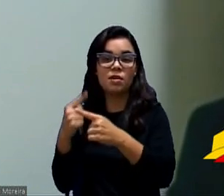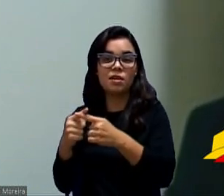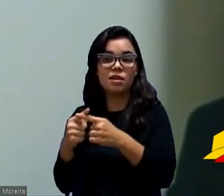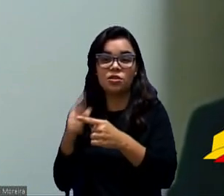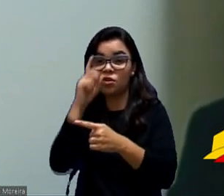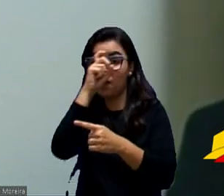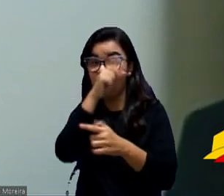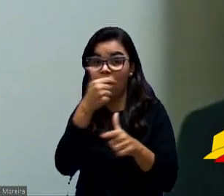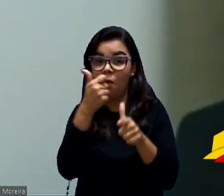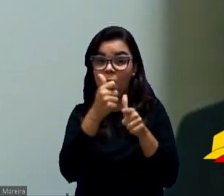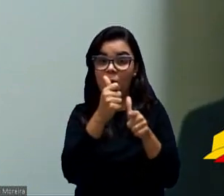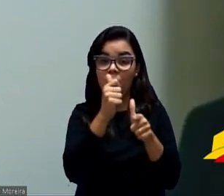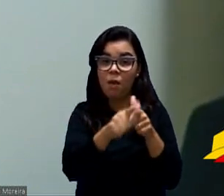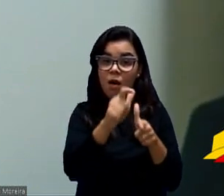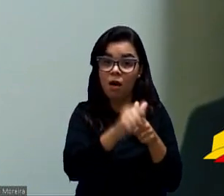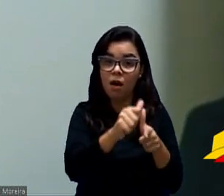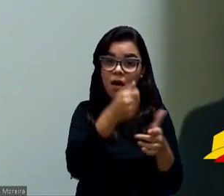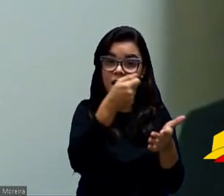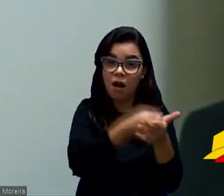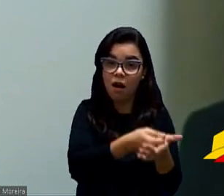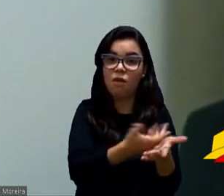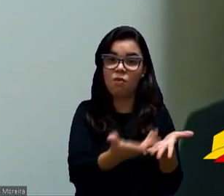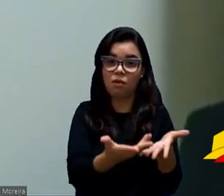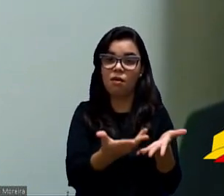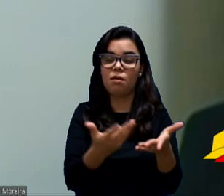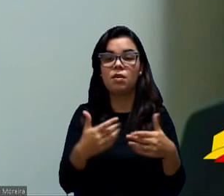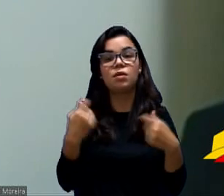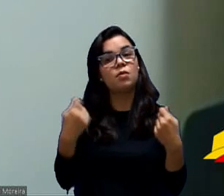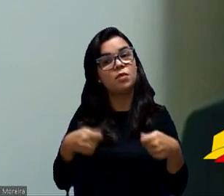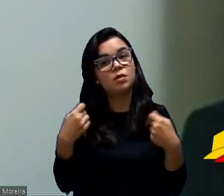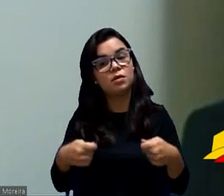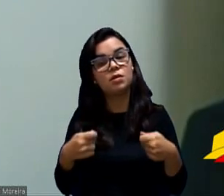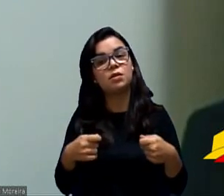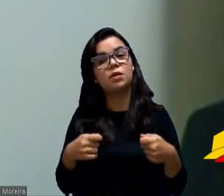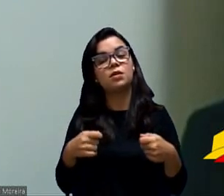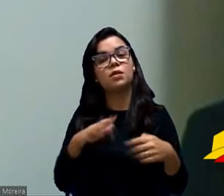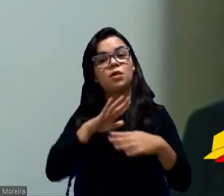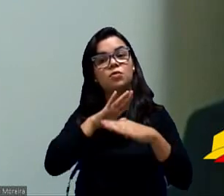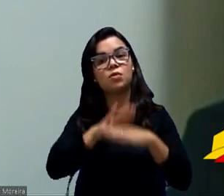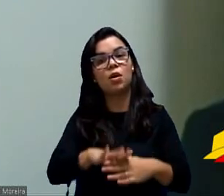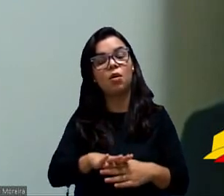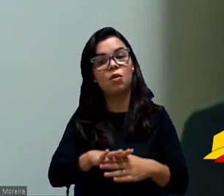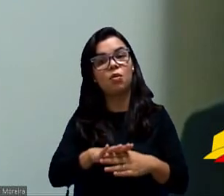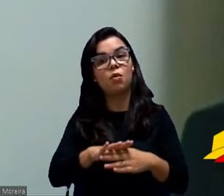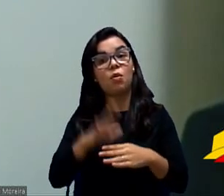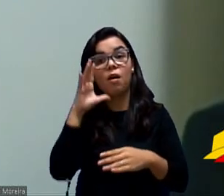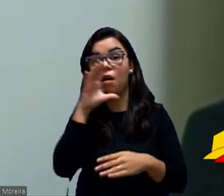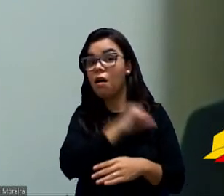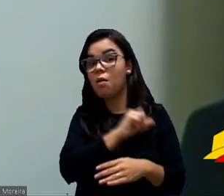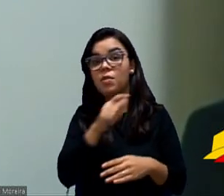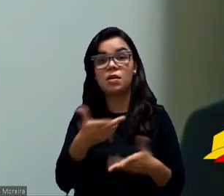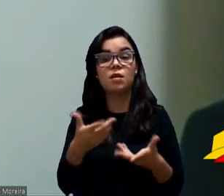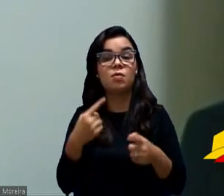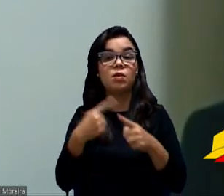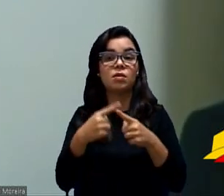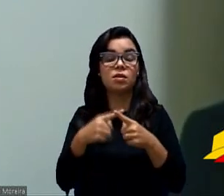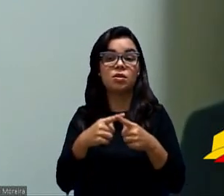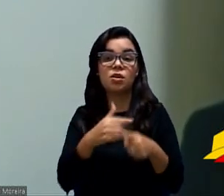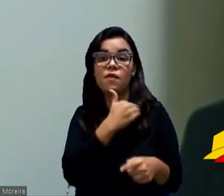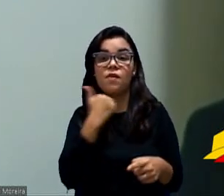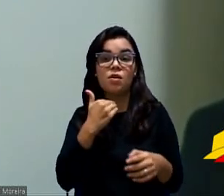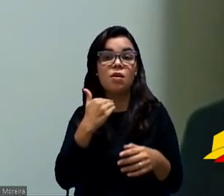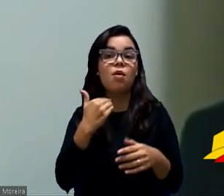crítica, e fora isso, tem muitas pessoas em área de risco que precisam ser retiradas com urgência para uma questão de vida ao norte desses